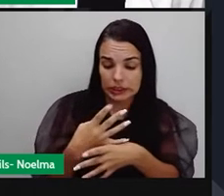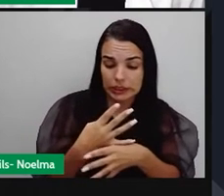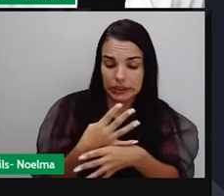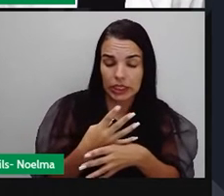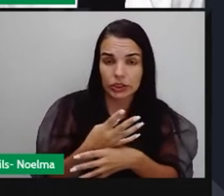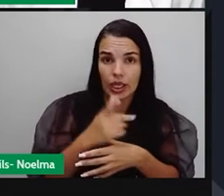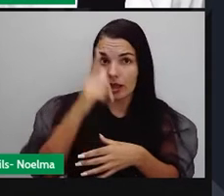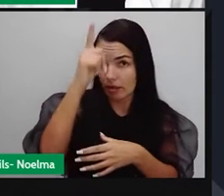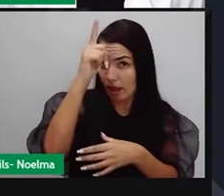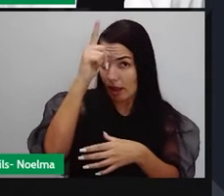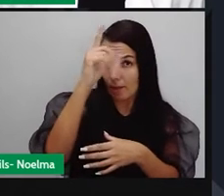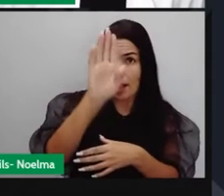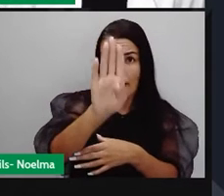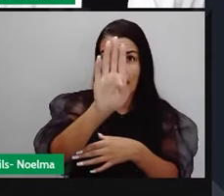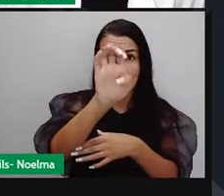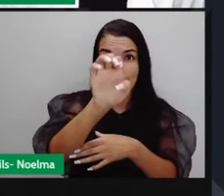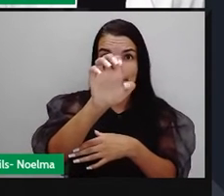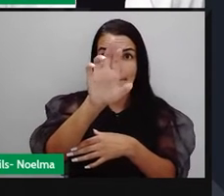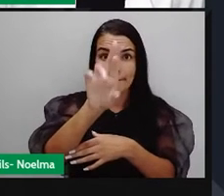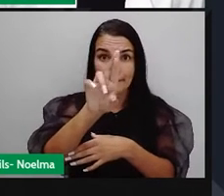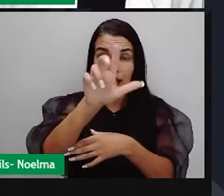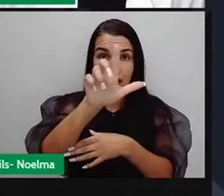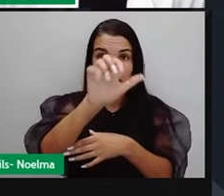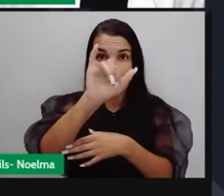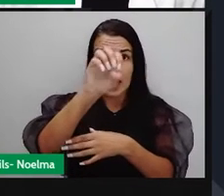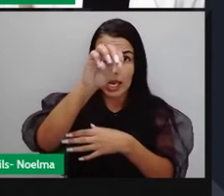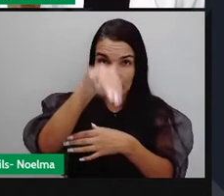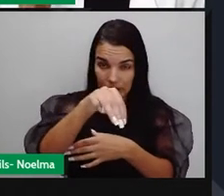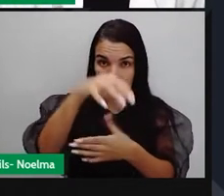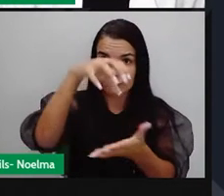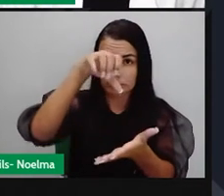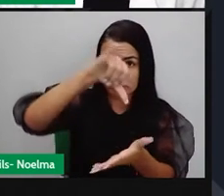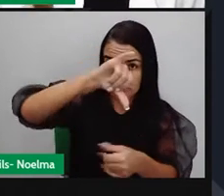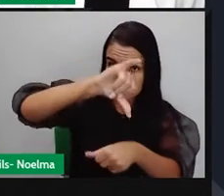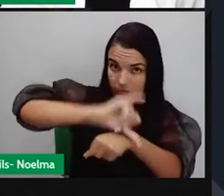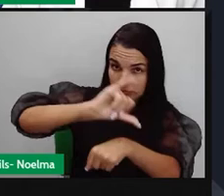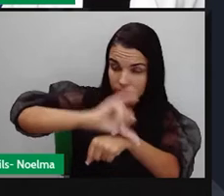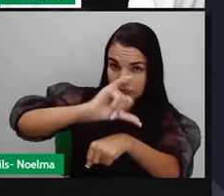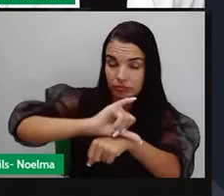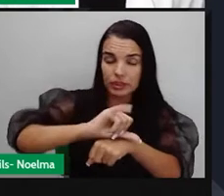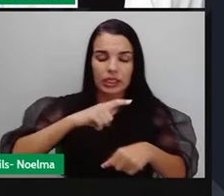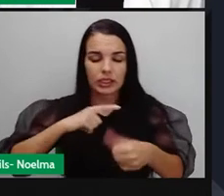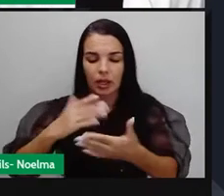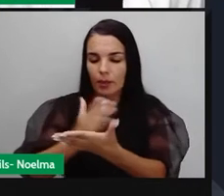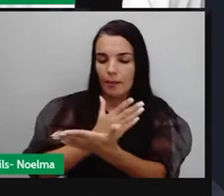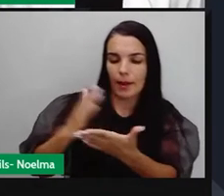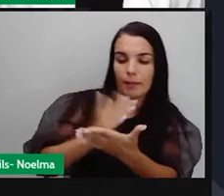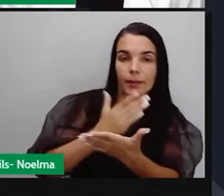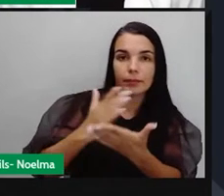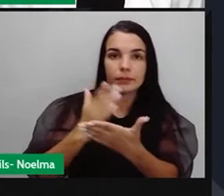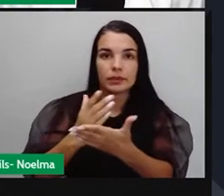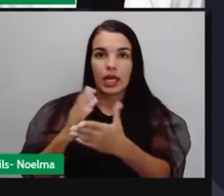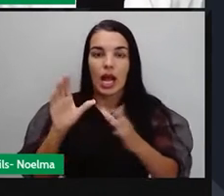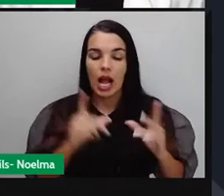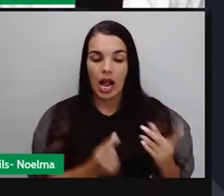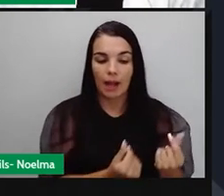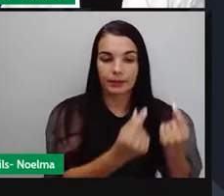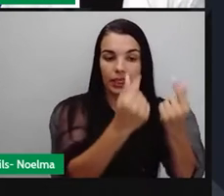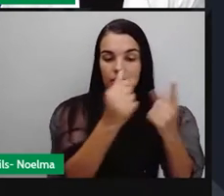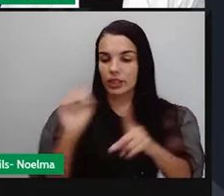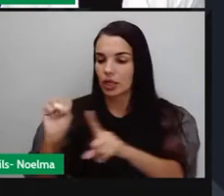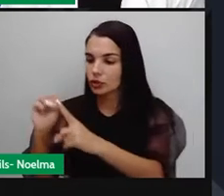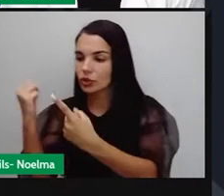Alemanha, capital da Alemanha, que era uma região dividida entre uma região capitalista e uma região socialista.